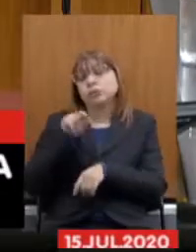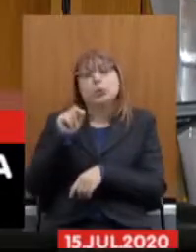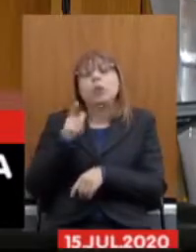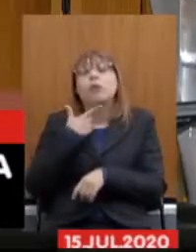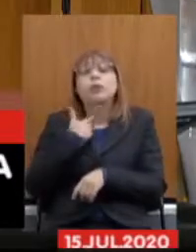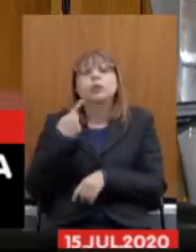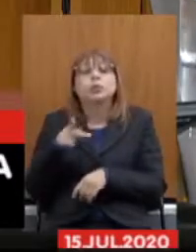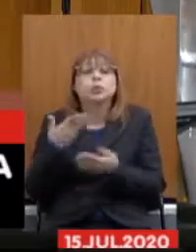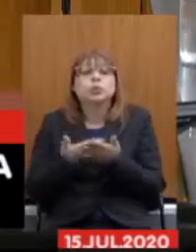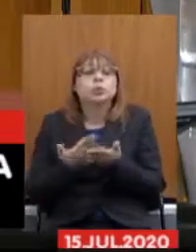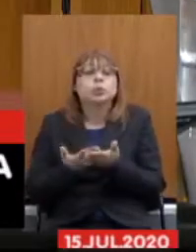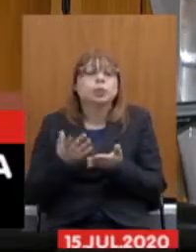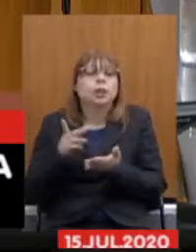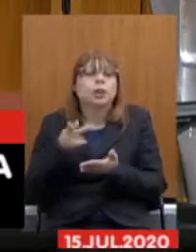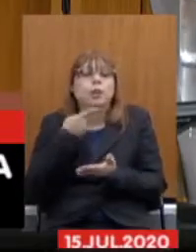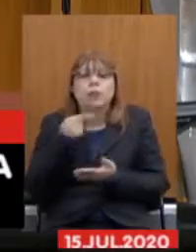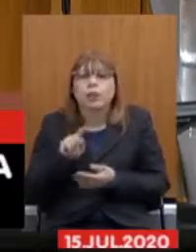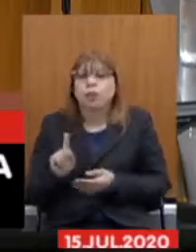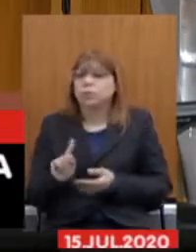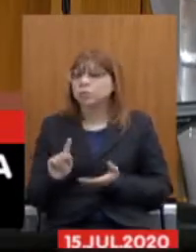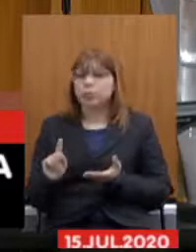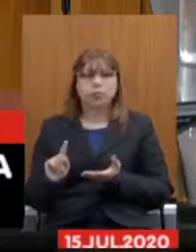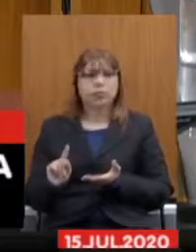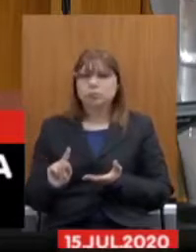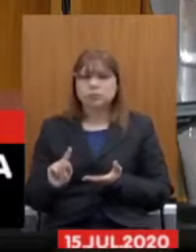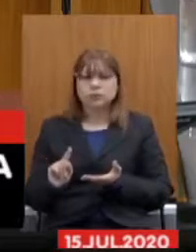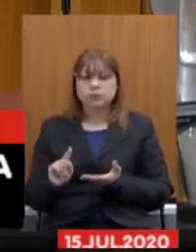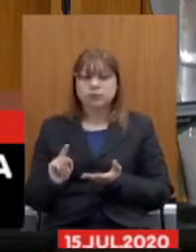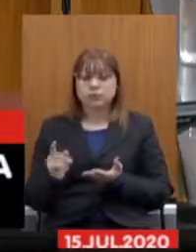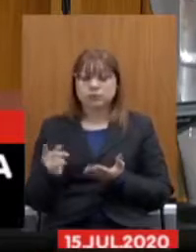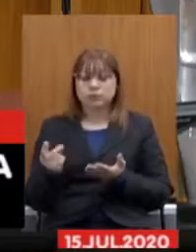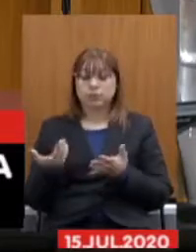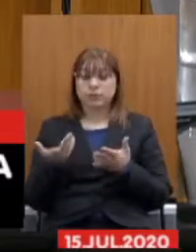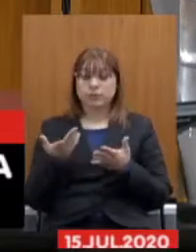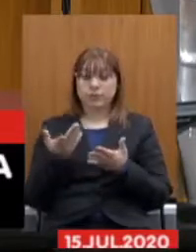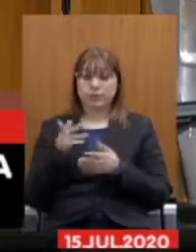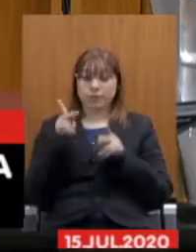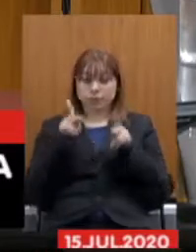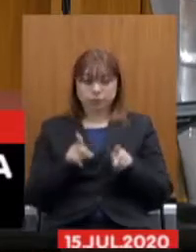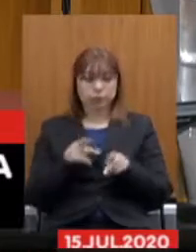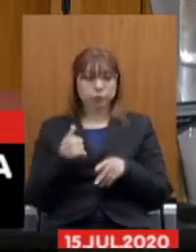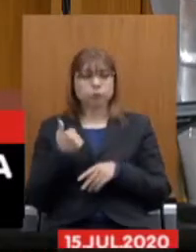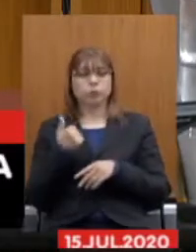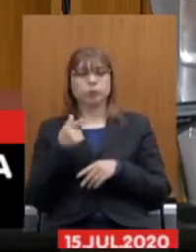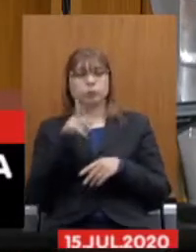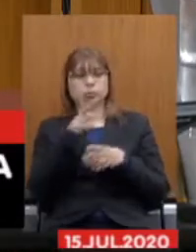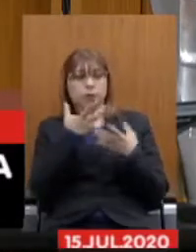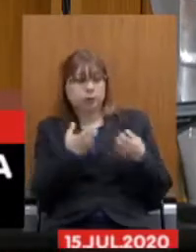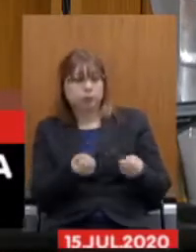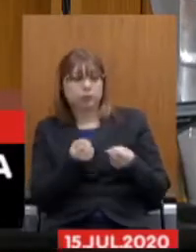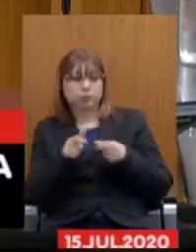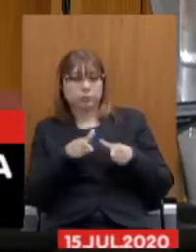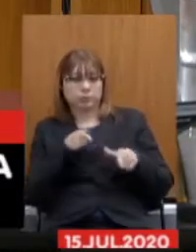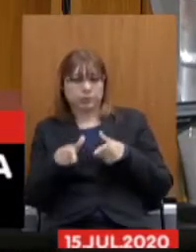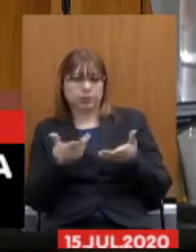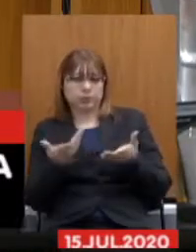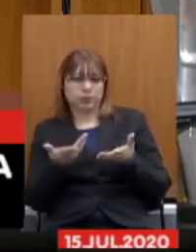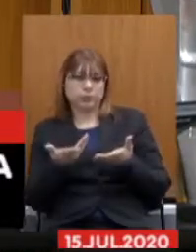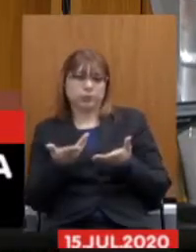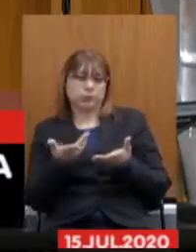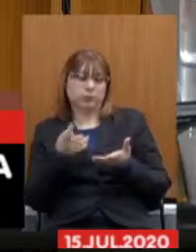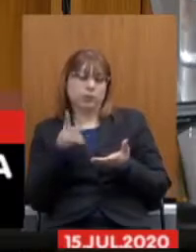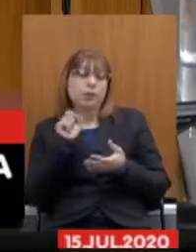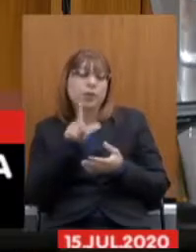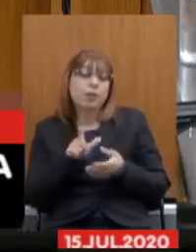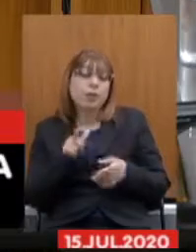estudar foi dito aqui é verdade quem está na ponta o serviço público quem presta o serviço público são os